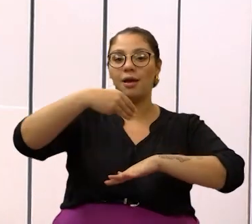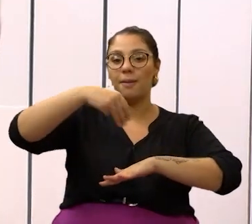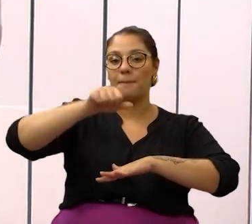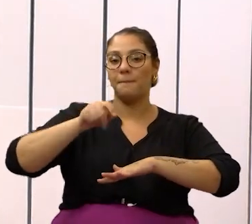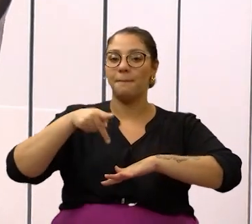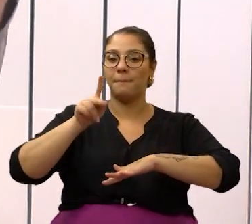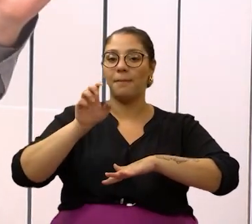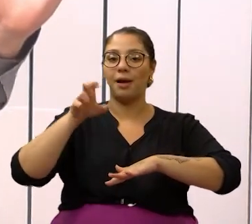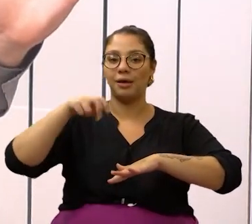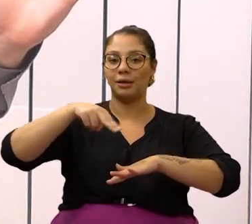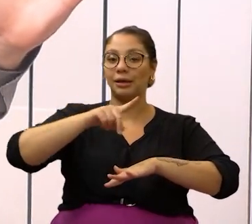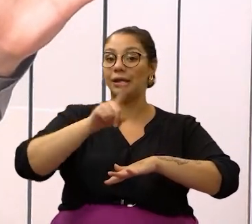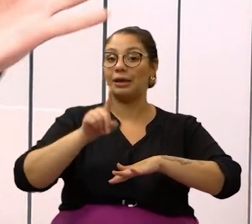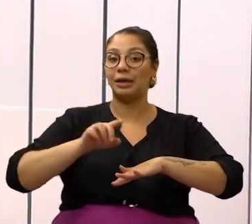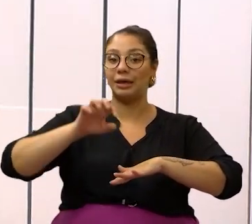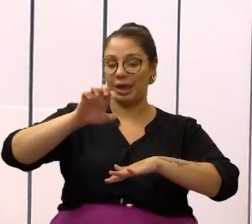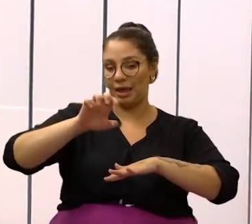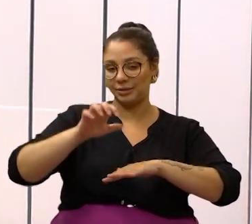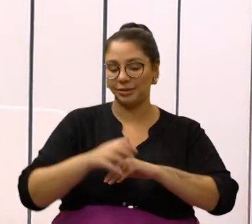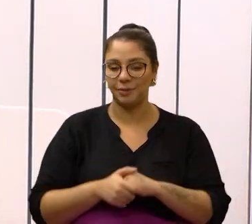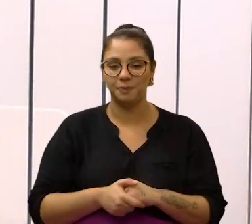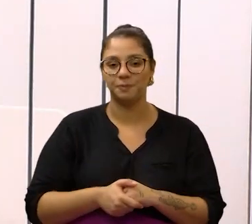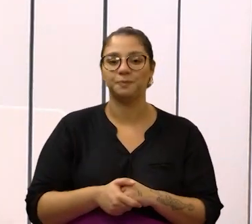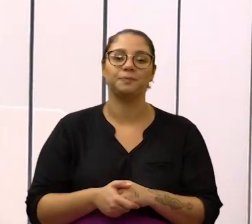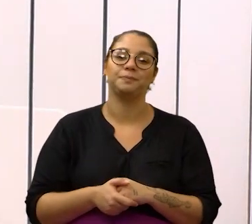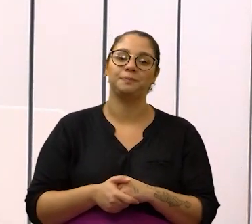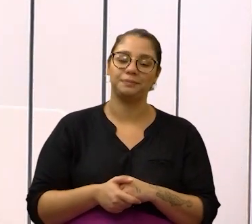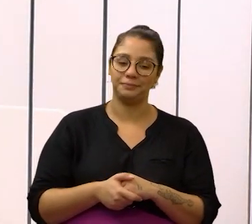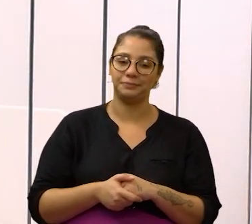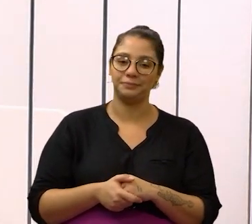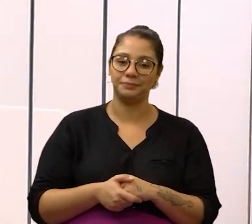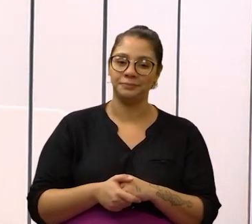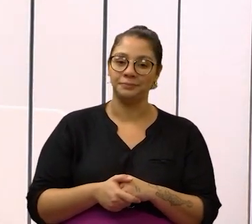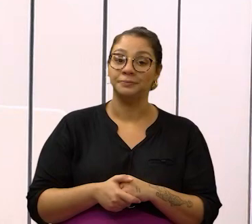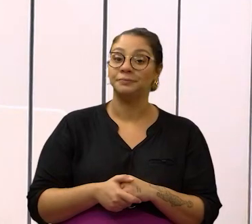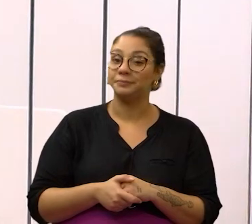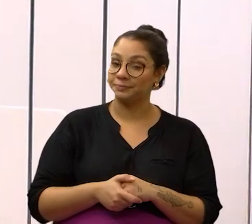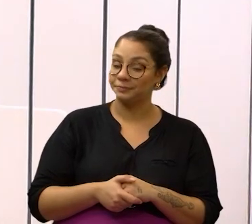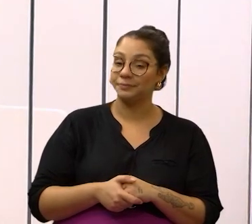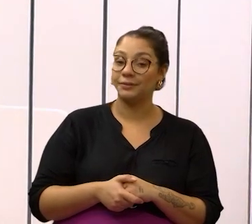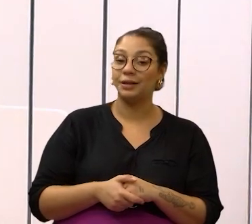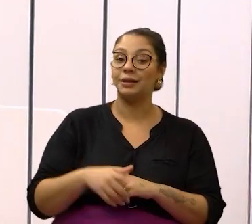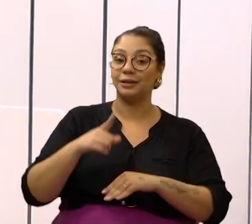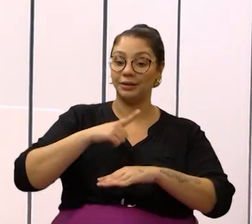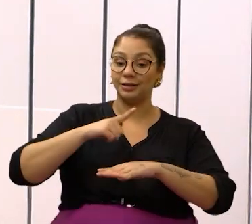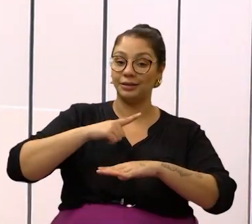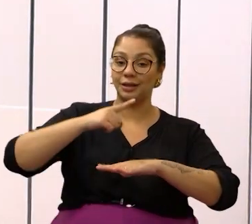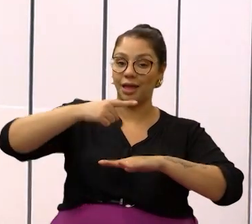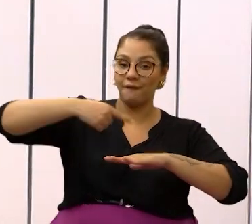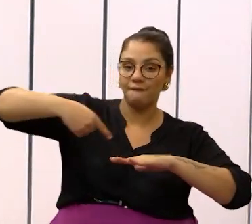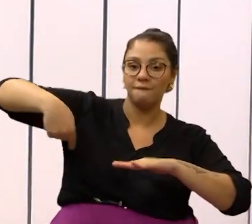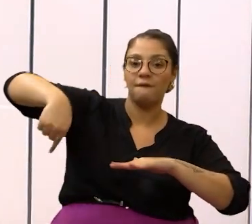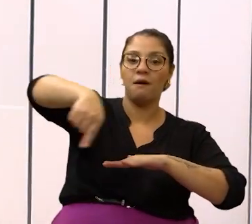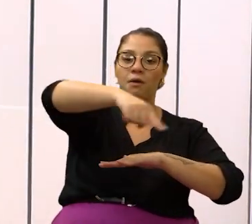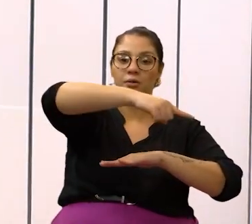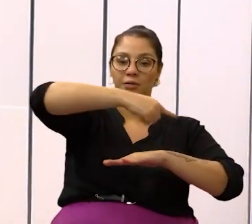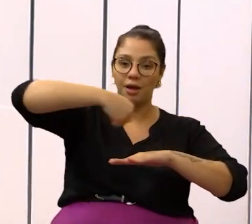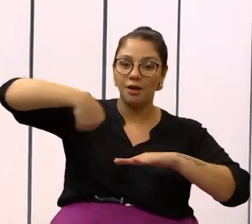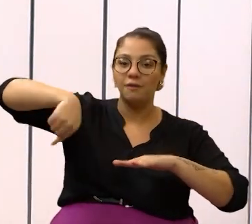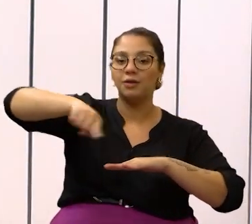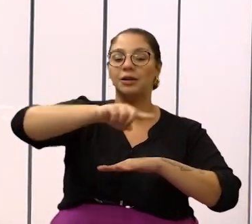Mackenzie, ali entre a Decathlon e o condomínio São Conrado. Cada volta tem aproximadamente